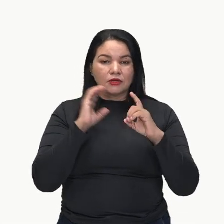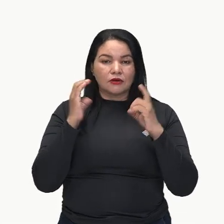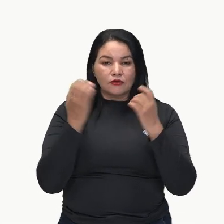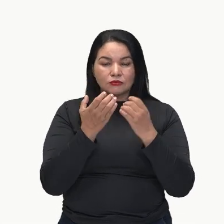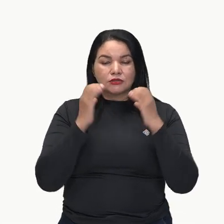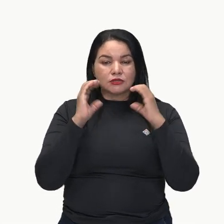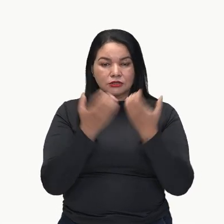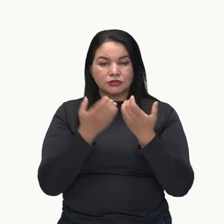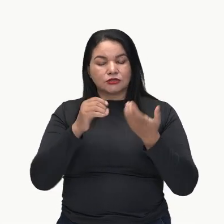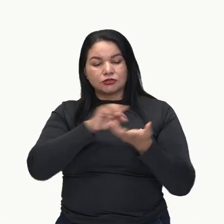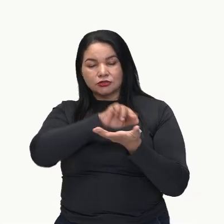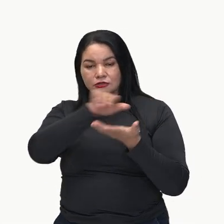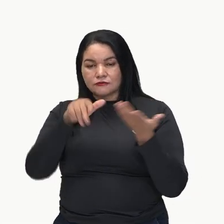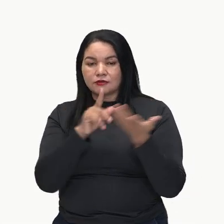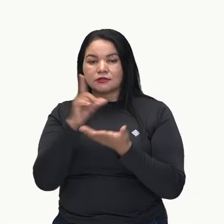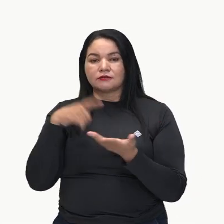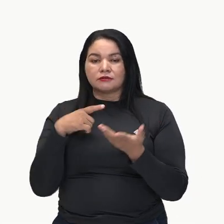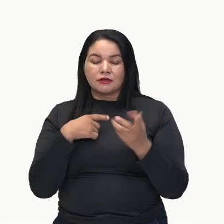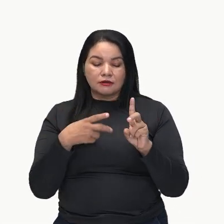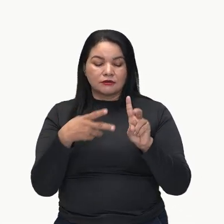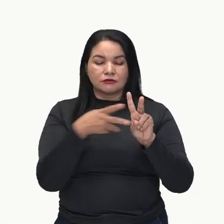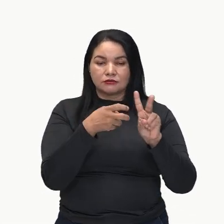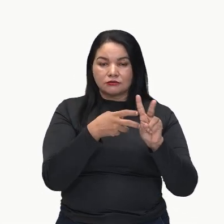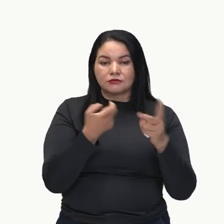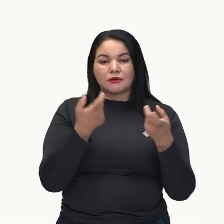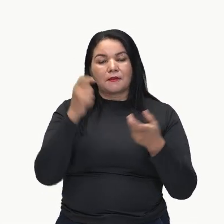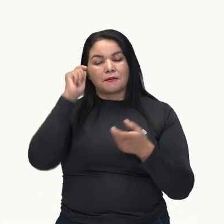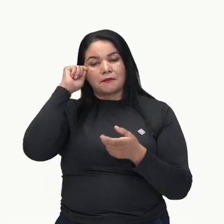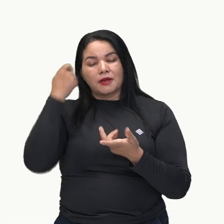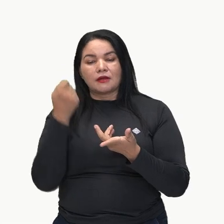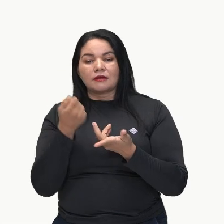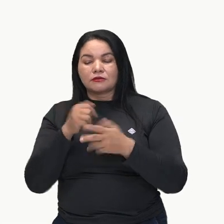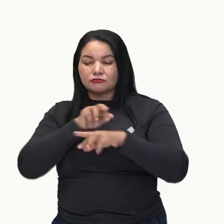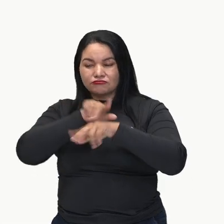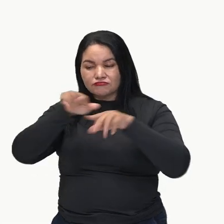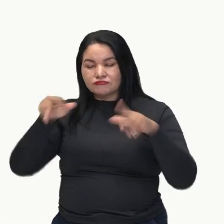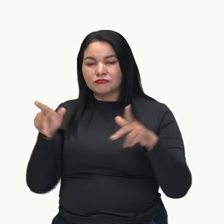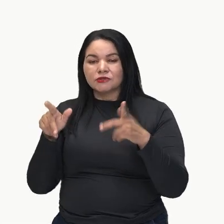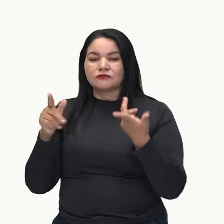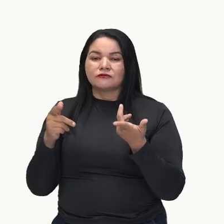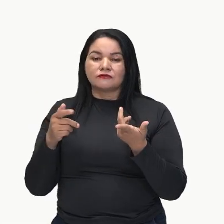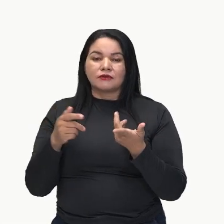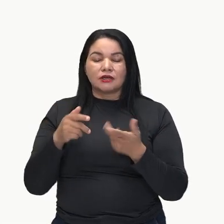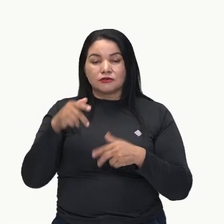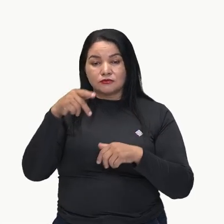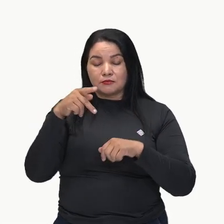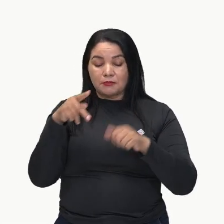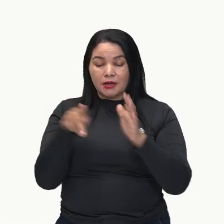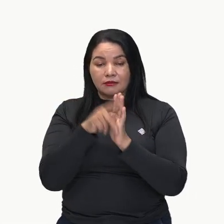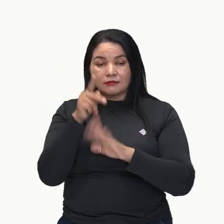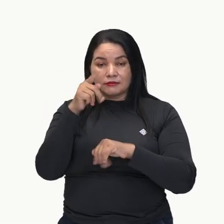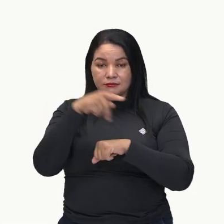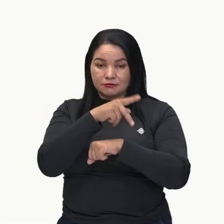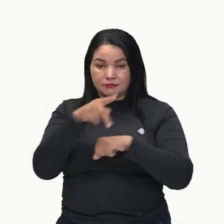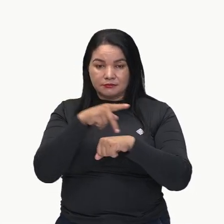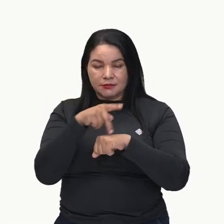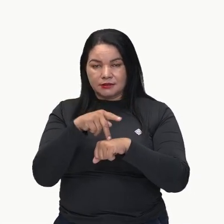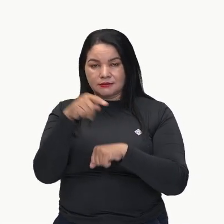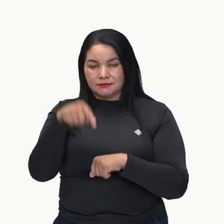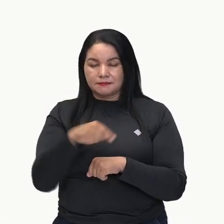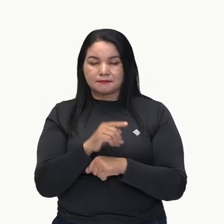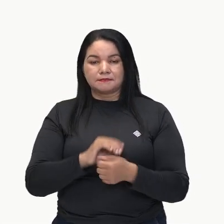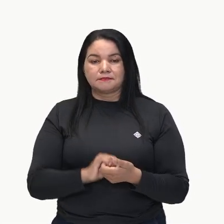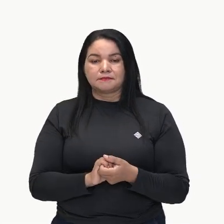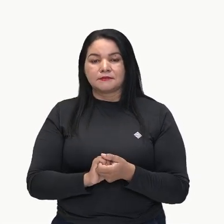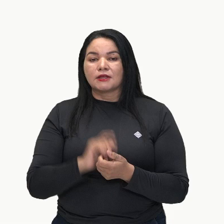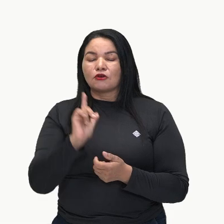tradicionais envolvem indígenas, quilombolas, certo? E outros povos que são tradicionais do nosso país. Um ponto levantado